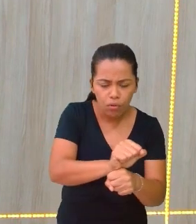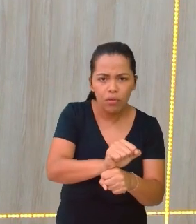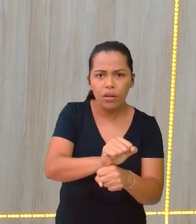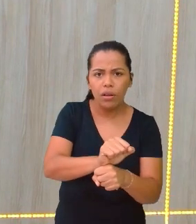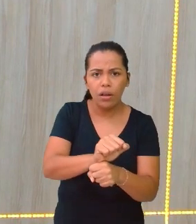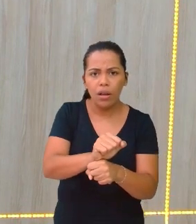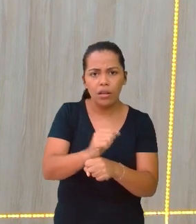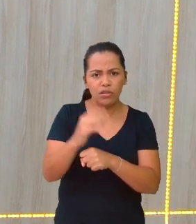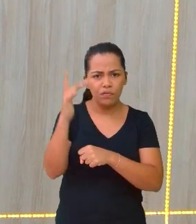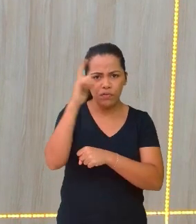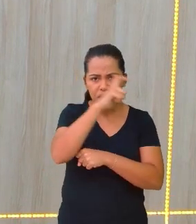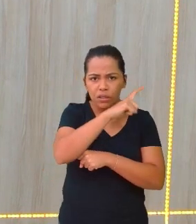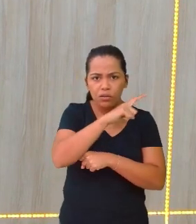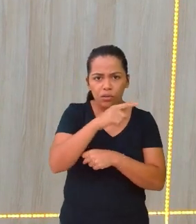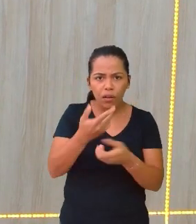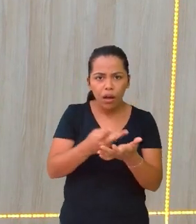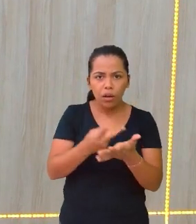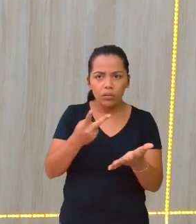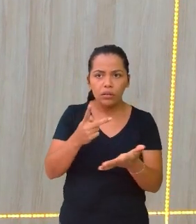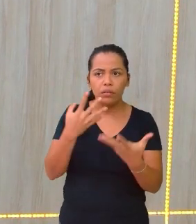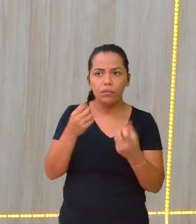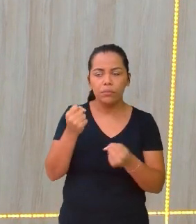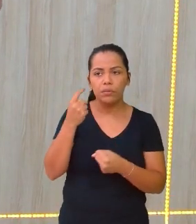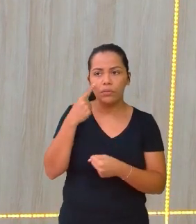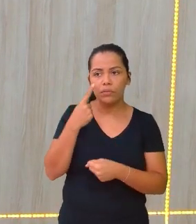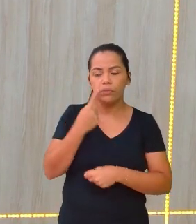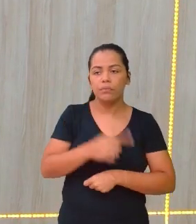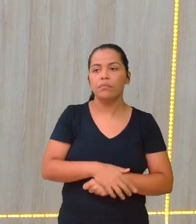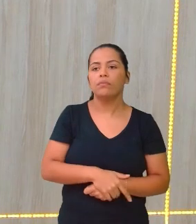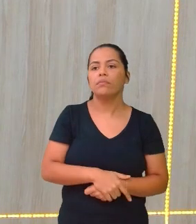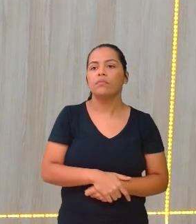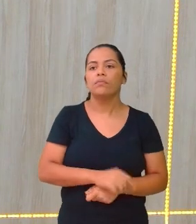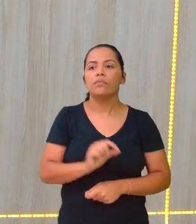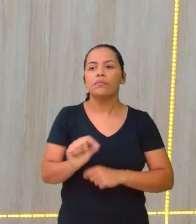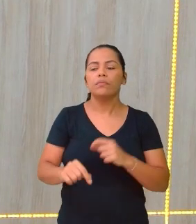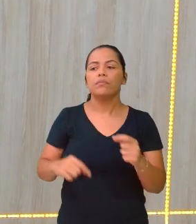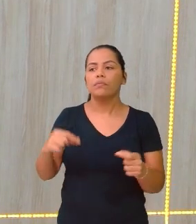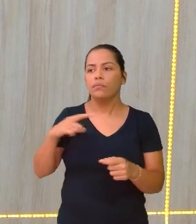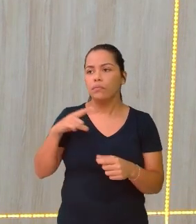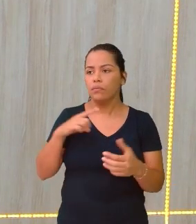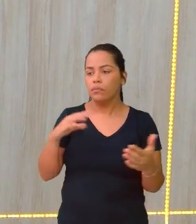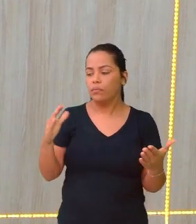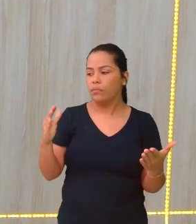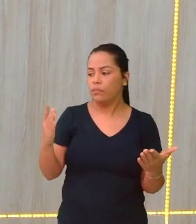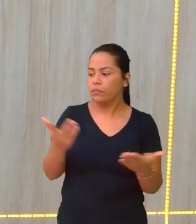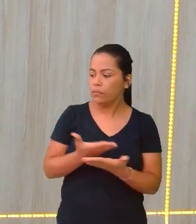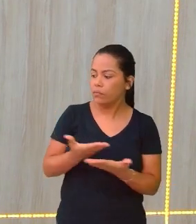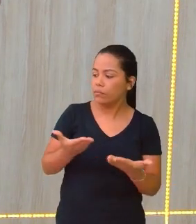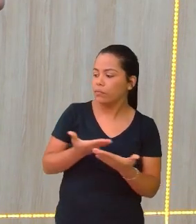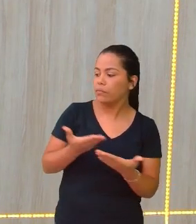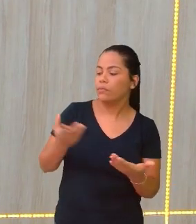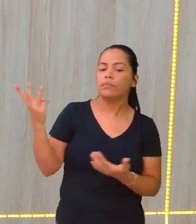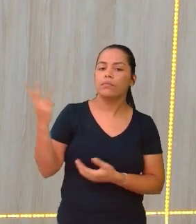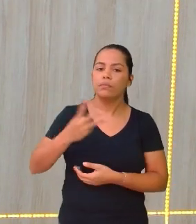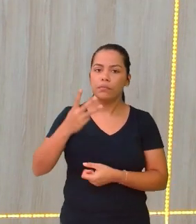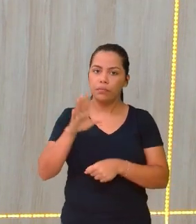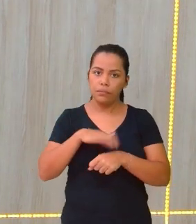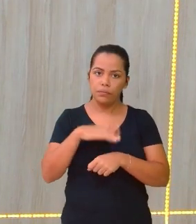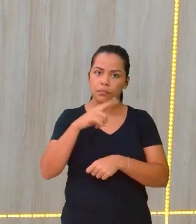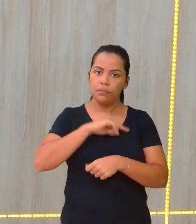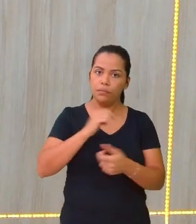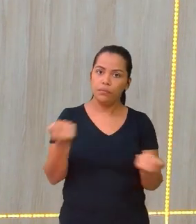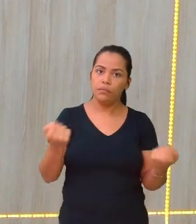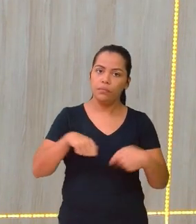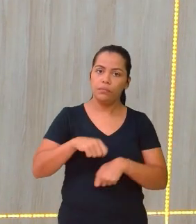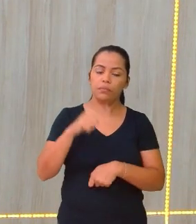que aconteceu? Então, vamos observar. O eu tenho agora no terceiro exemplo? Para a gente poder agora